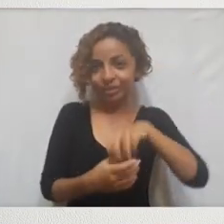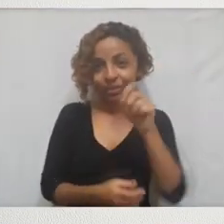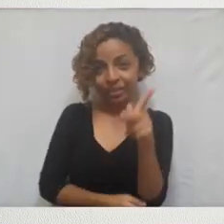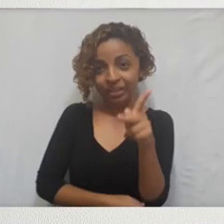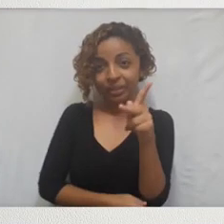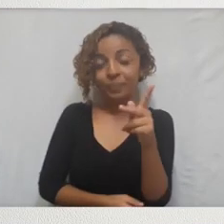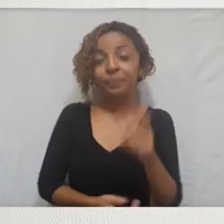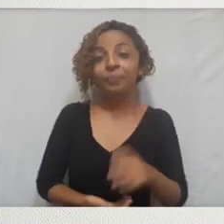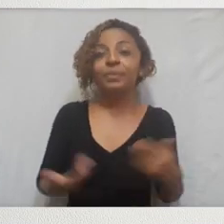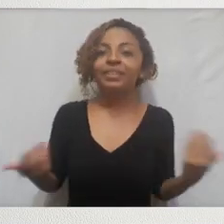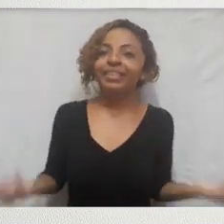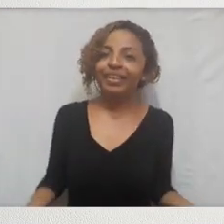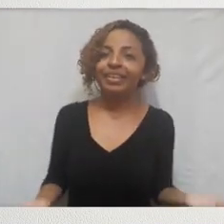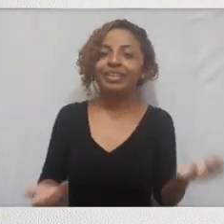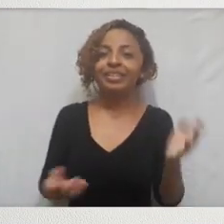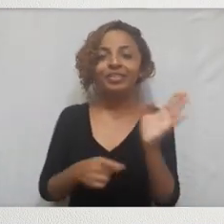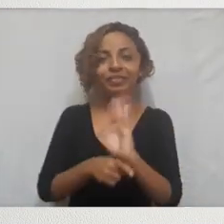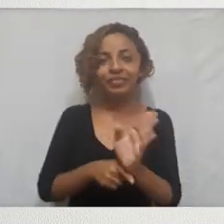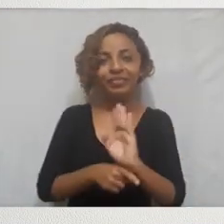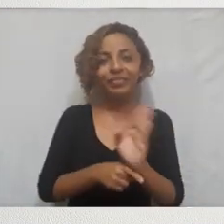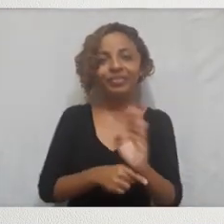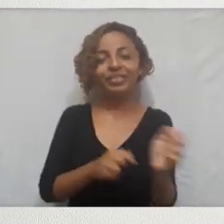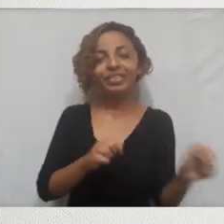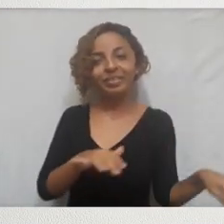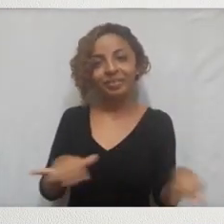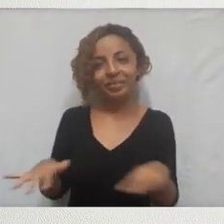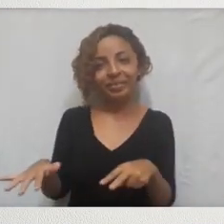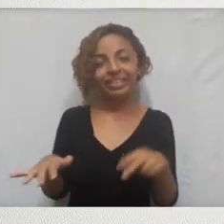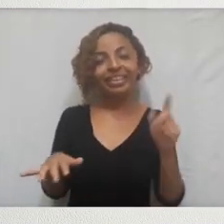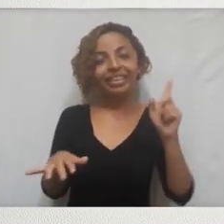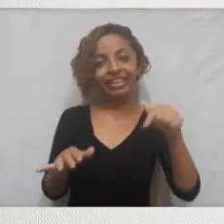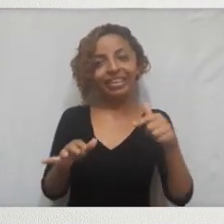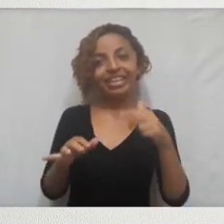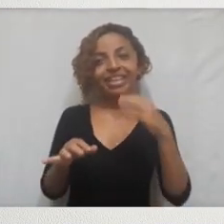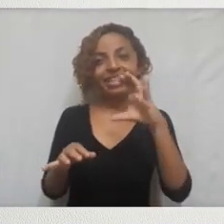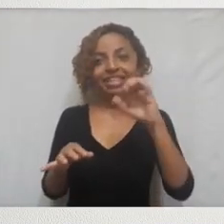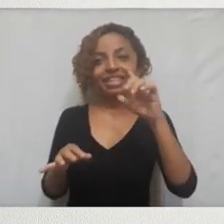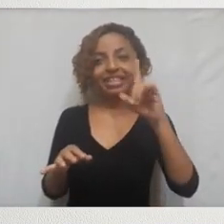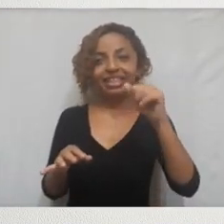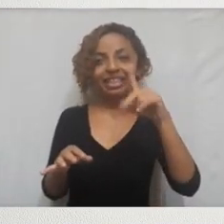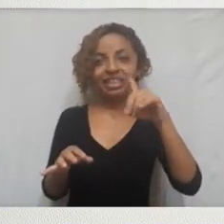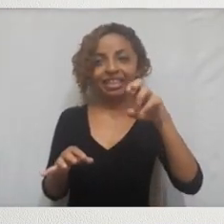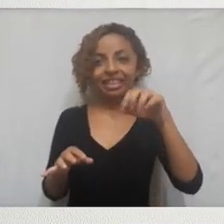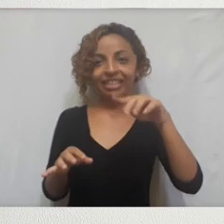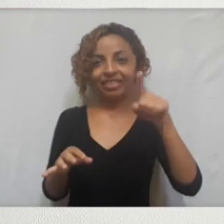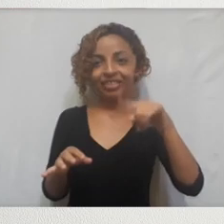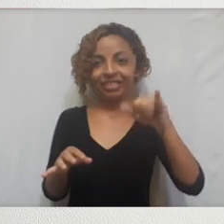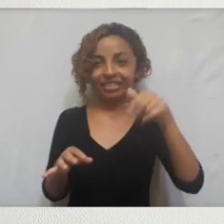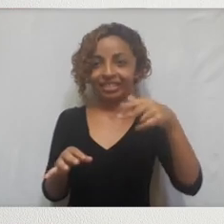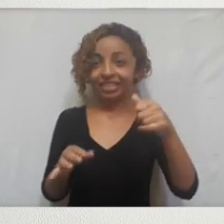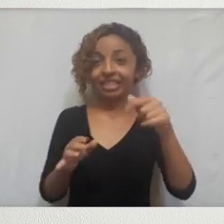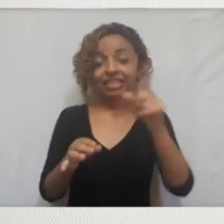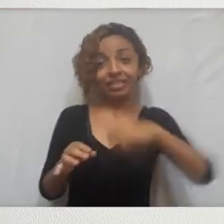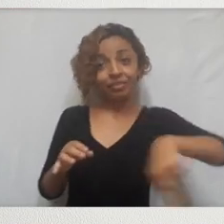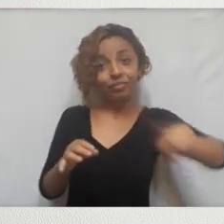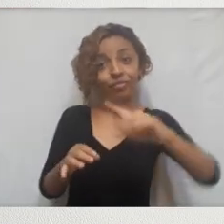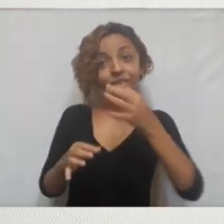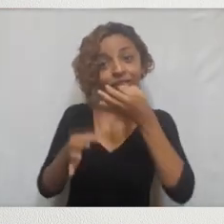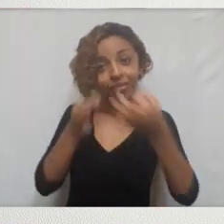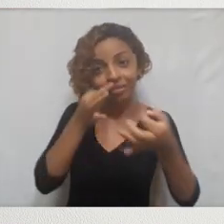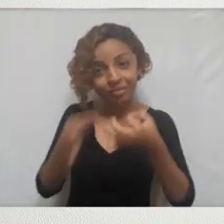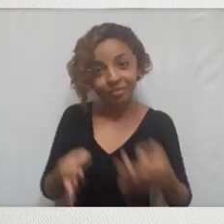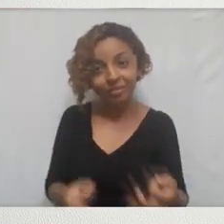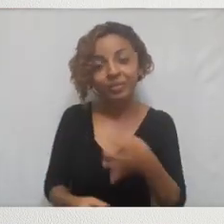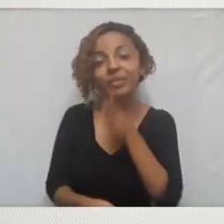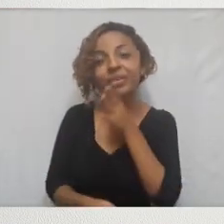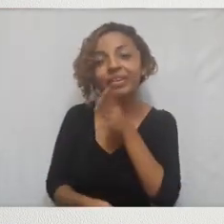norte-americana. É isso pessoal, o vídeo da semana, da resenha da semana é sobre cidadezinhas do John Updike, deixa o comentário aqui embaixo,